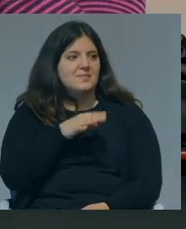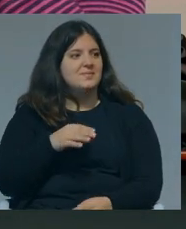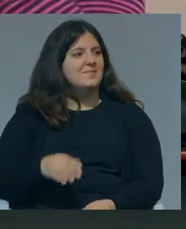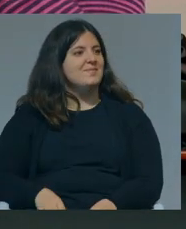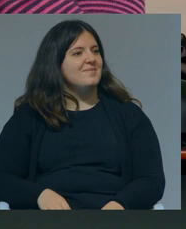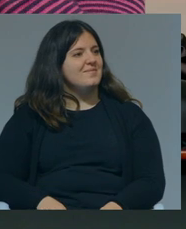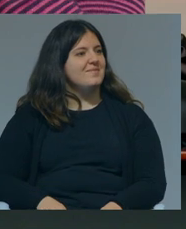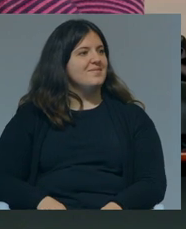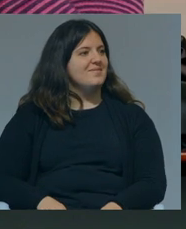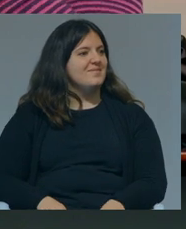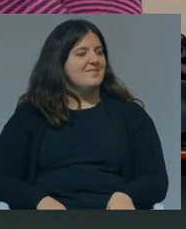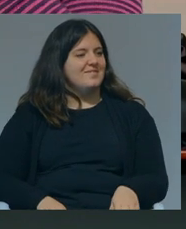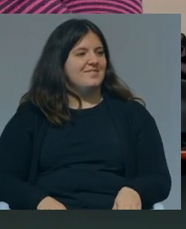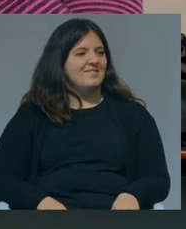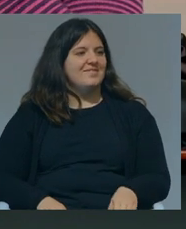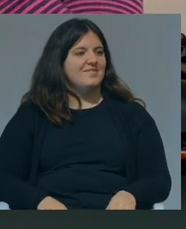Comentário?